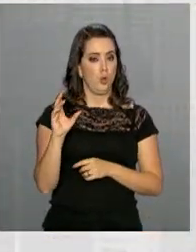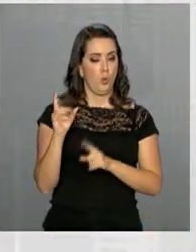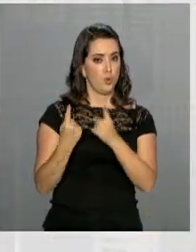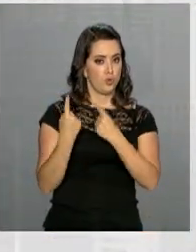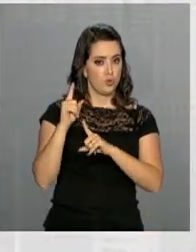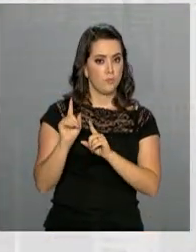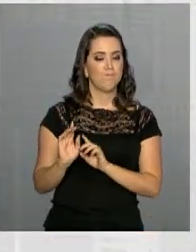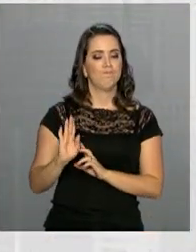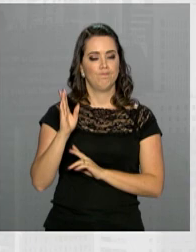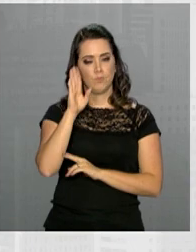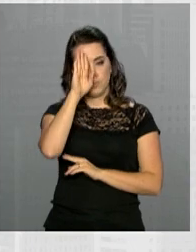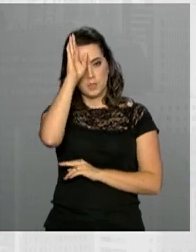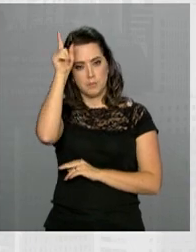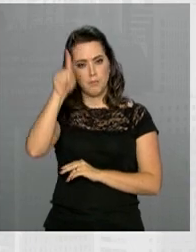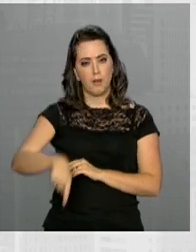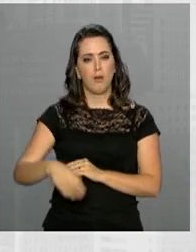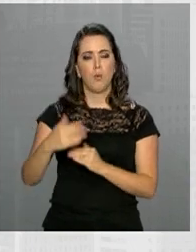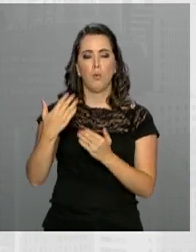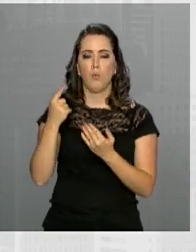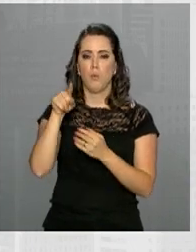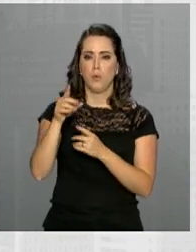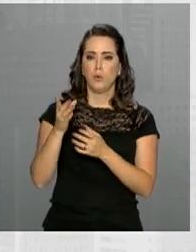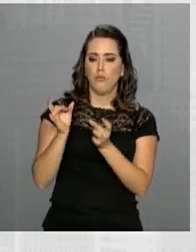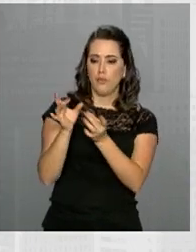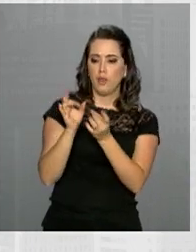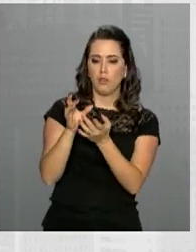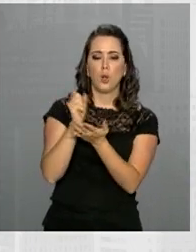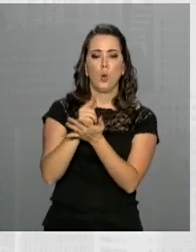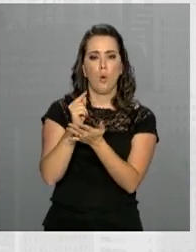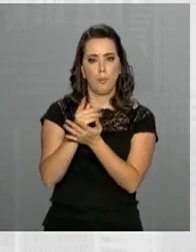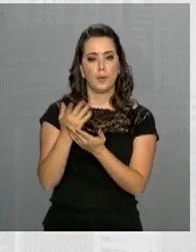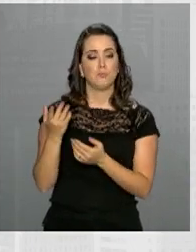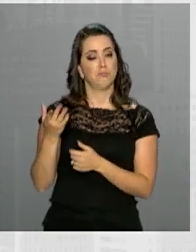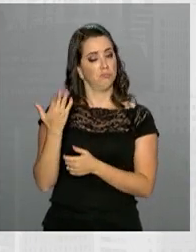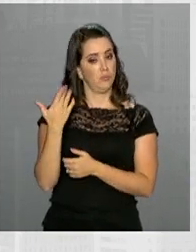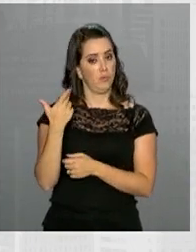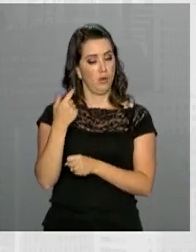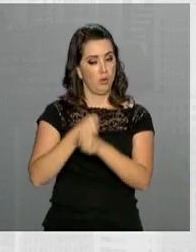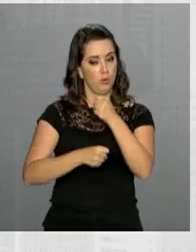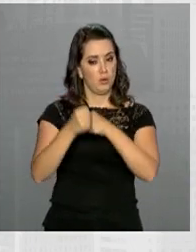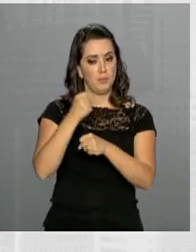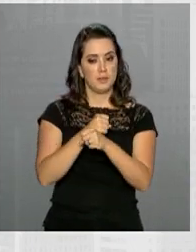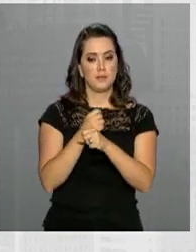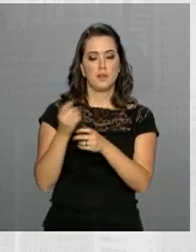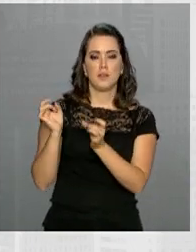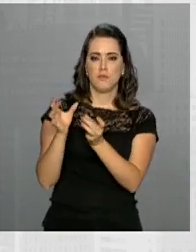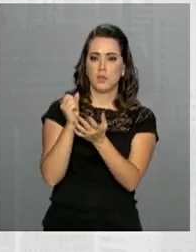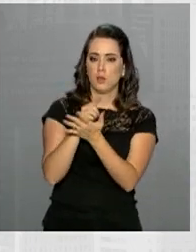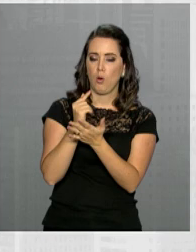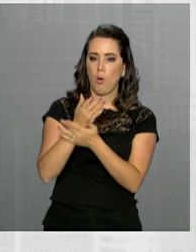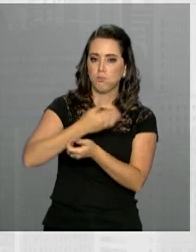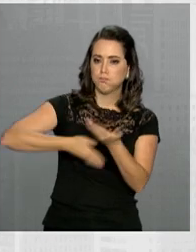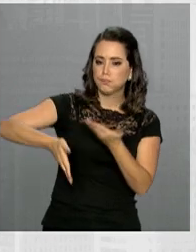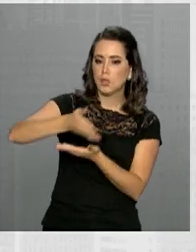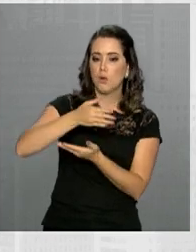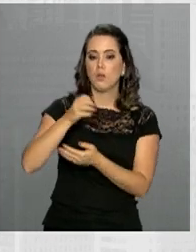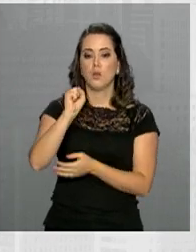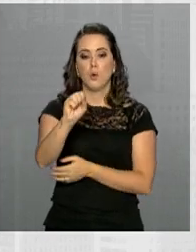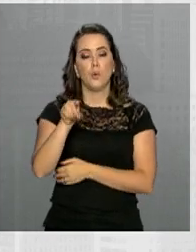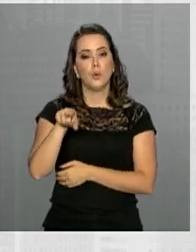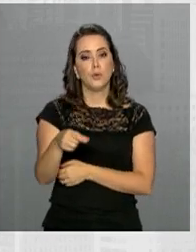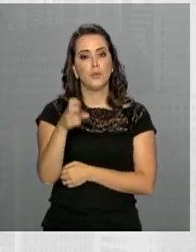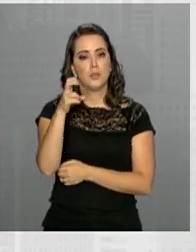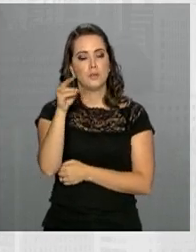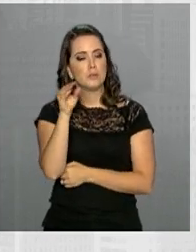atrás somente da Argentina. Em 2017, as trocas comerciais entre os dois países chegaram a 8 bilhões